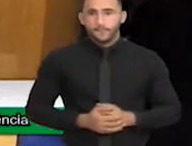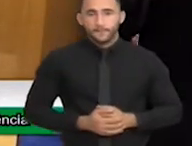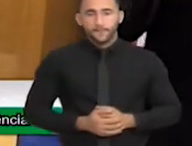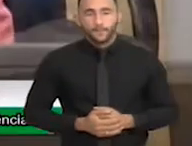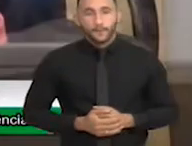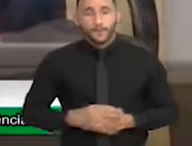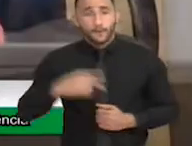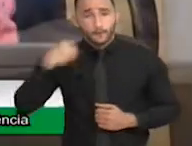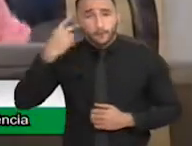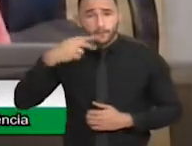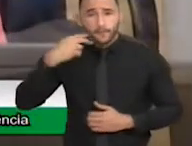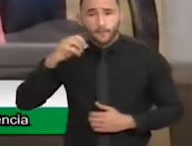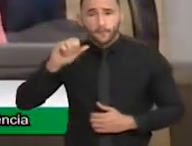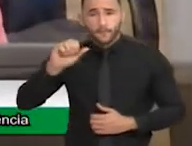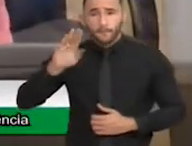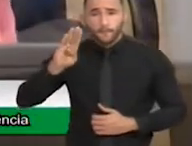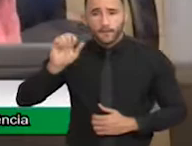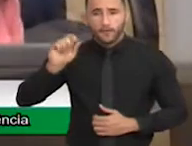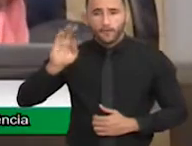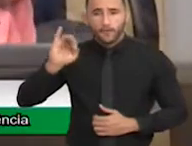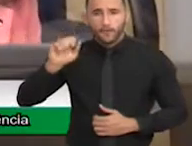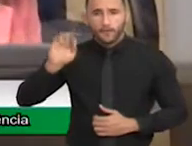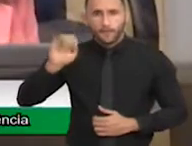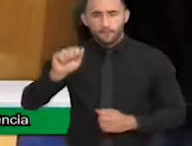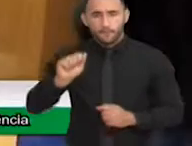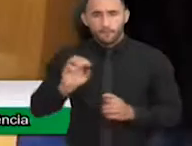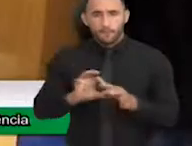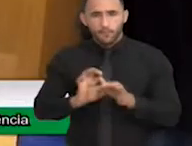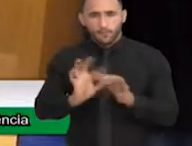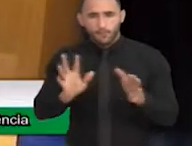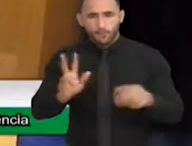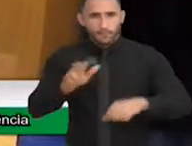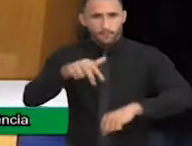Vereador Batista, a tribuna está à sua inteira disposição.